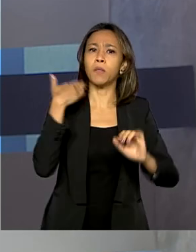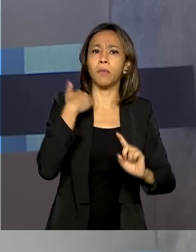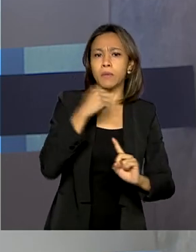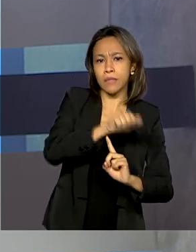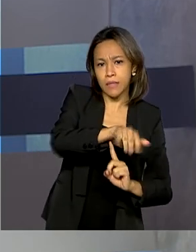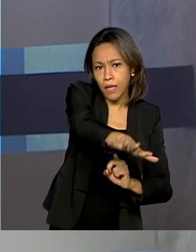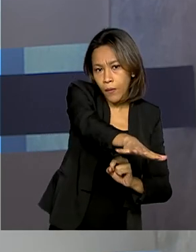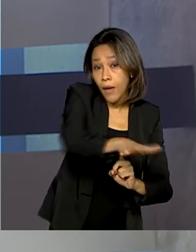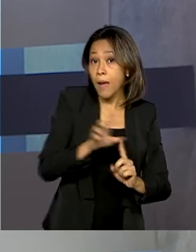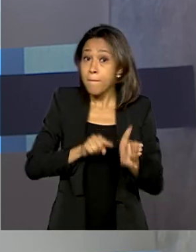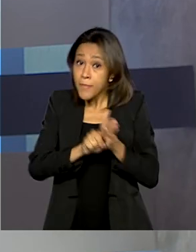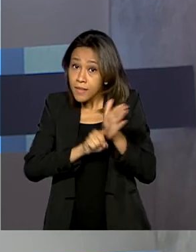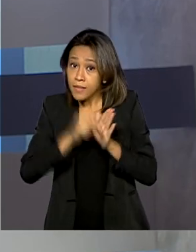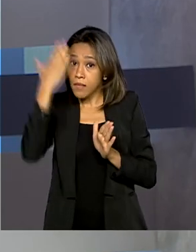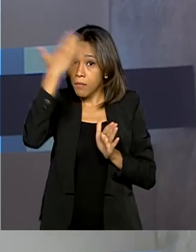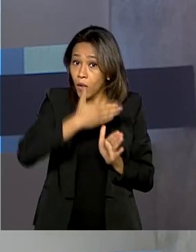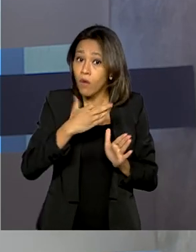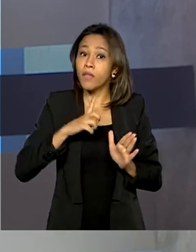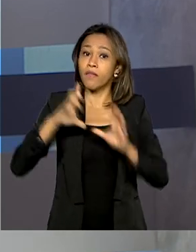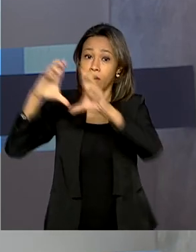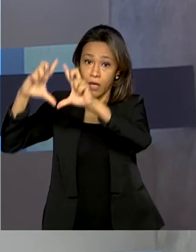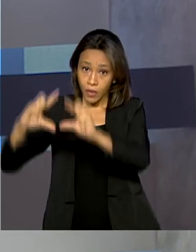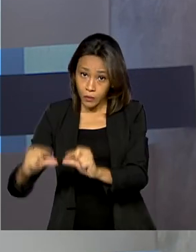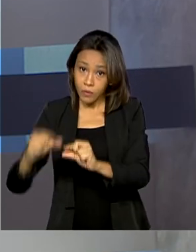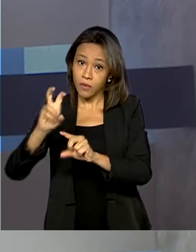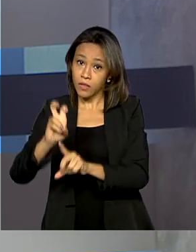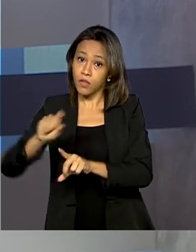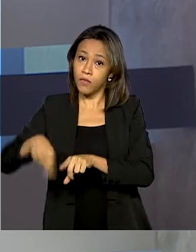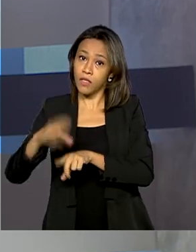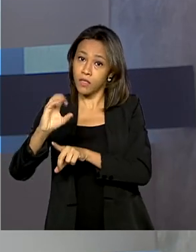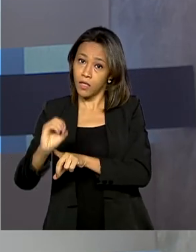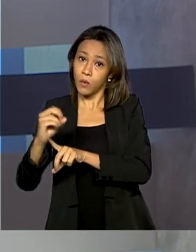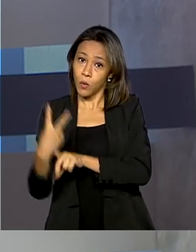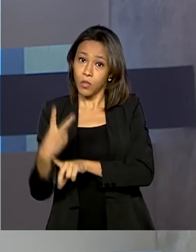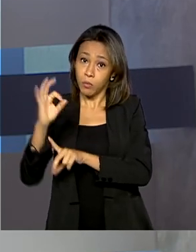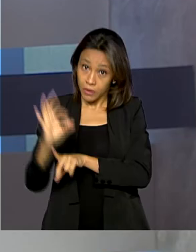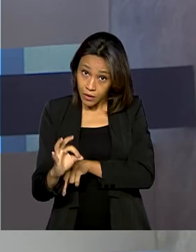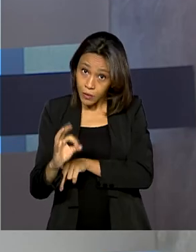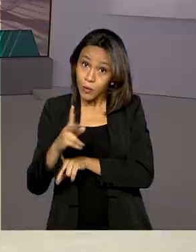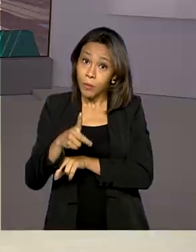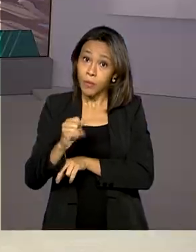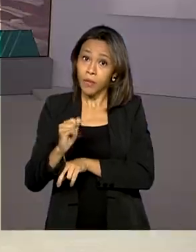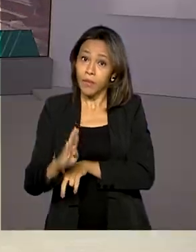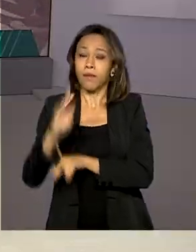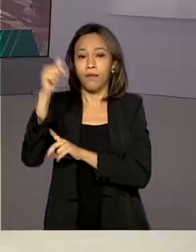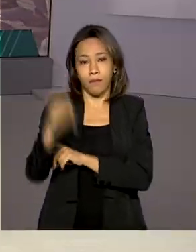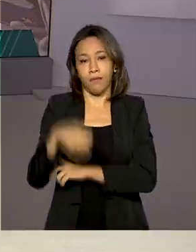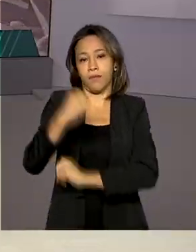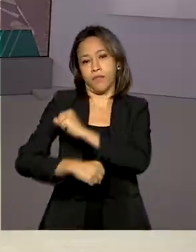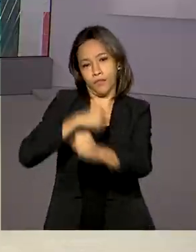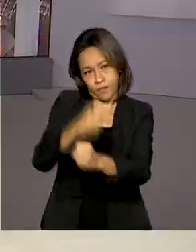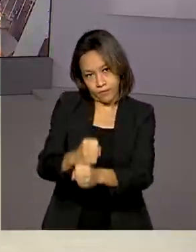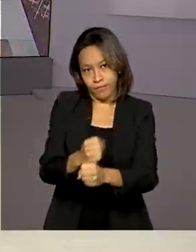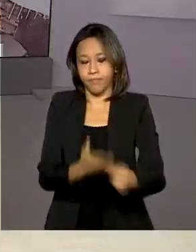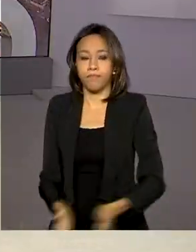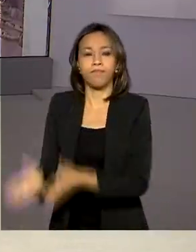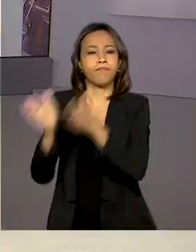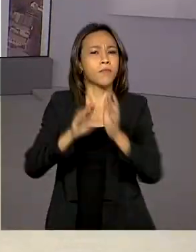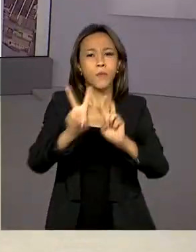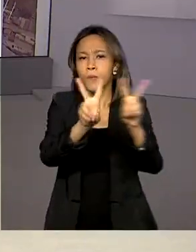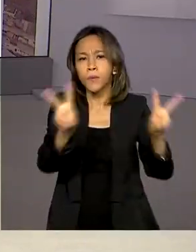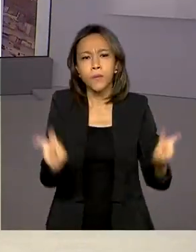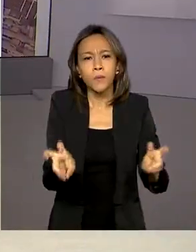A pesquisa aponta a redução de 5,02% do PIB este ano. O assunto agora é